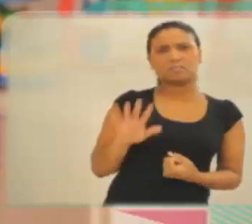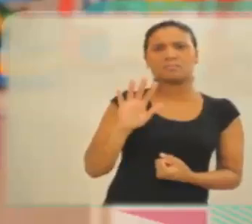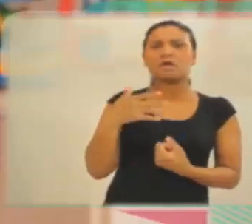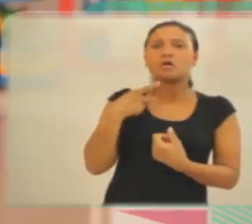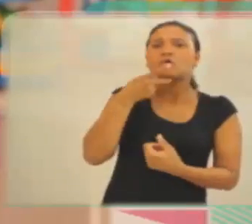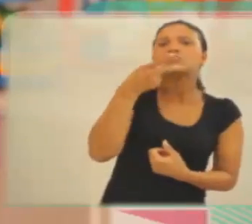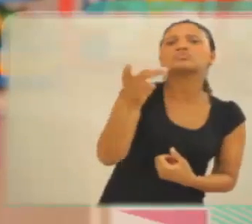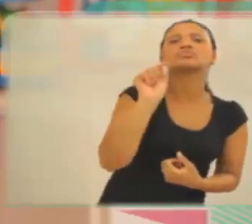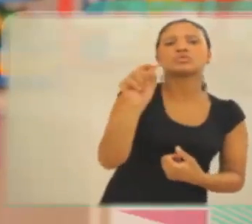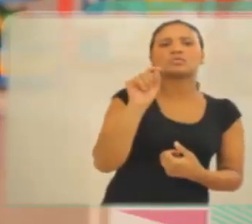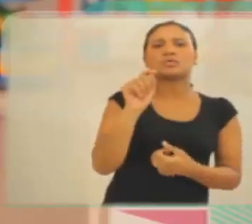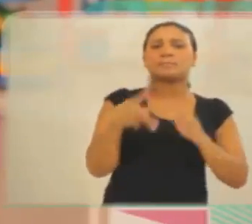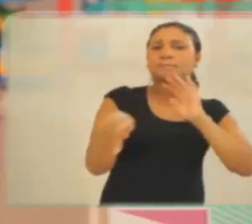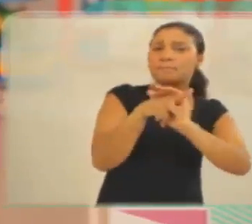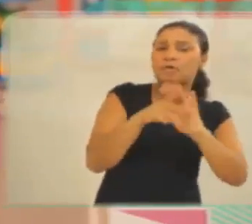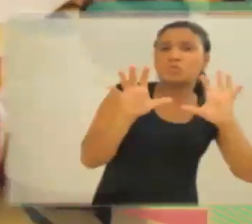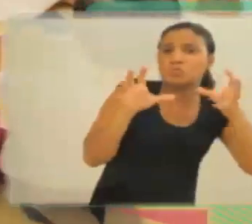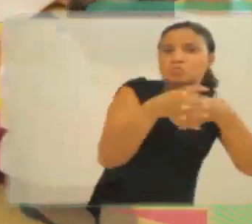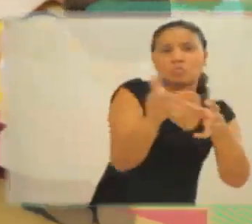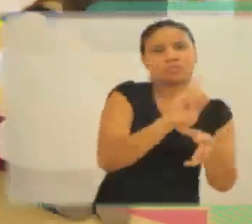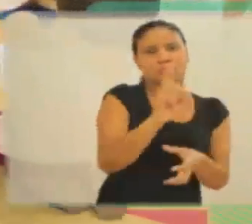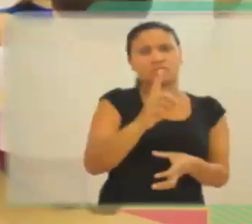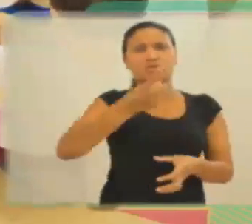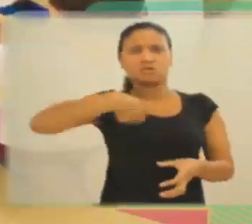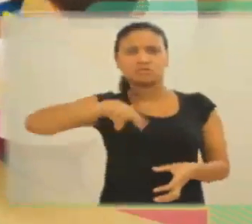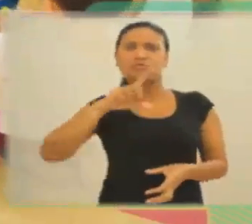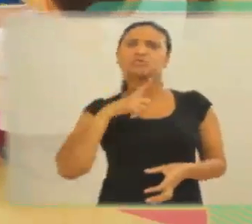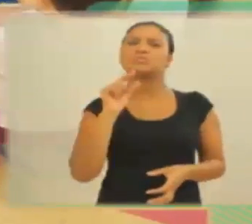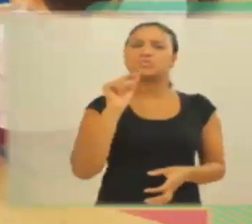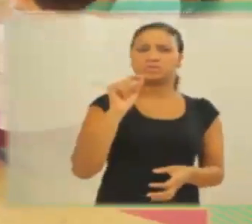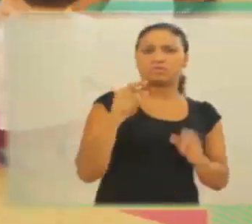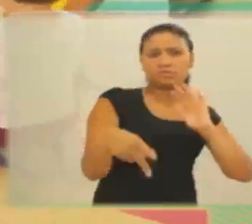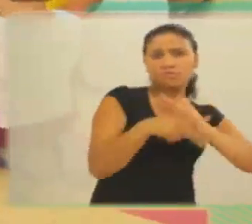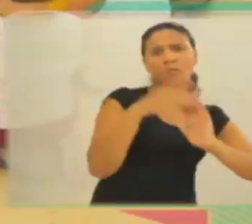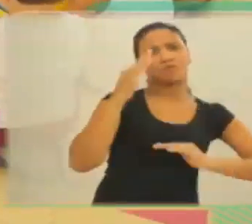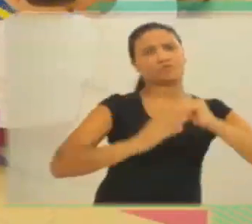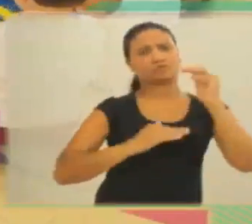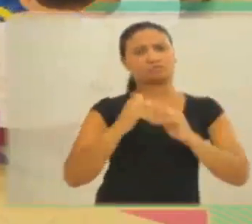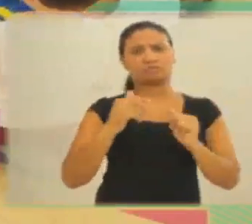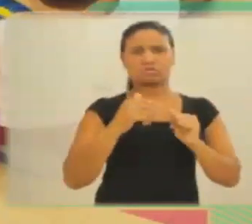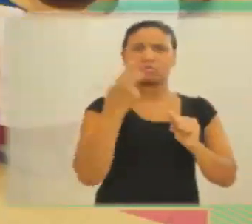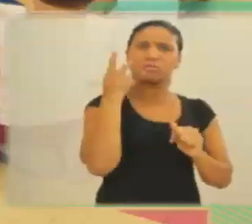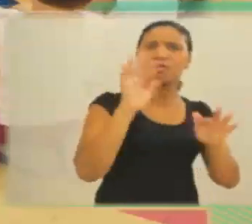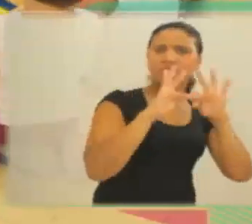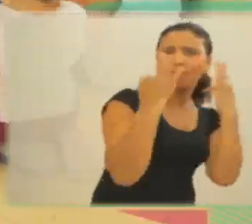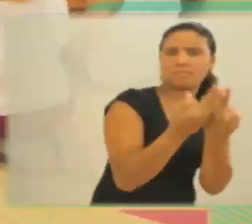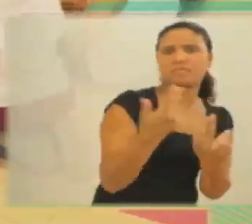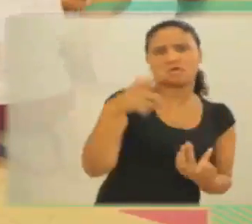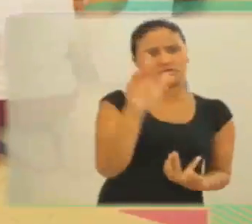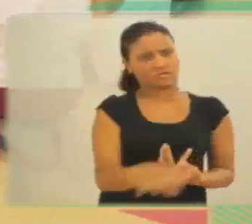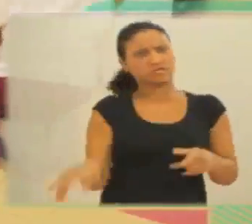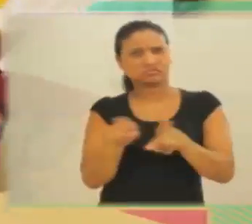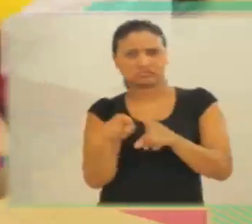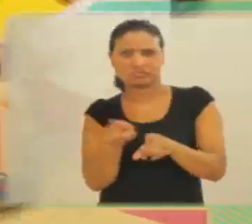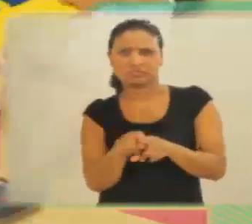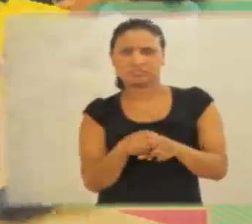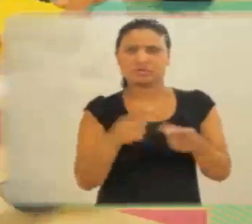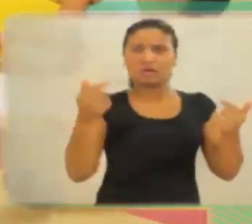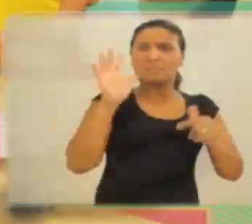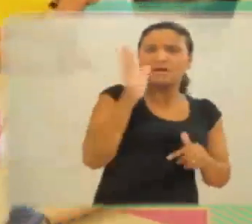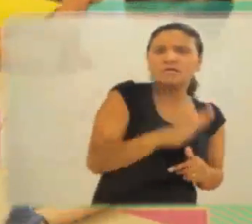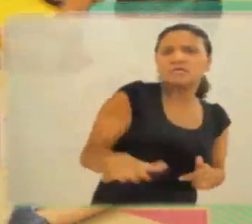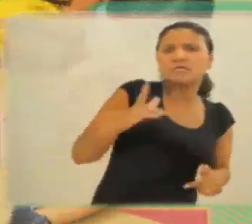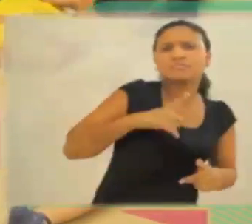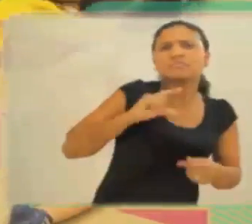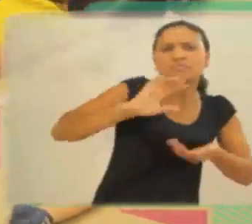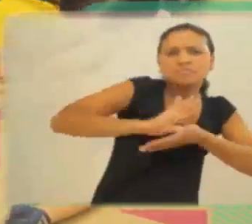recebendo essas crianças. E recebendo, eu digo, não só as próprias crianças da turma, não. Acho que para os próprios funcionários e para as famílias